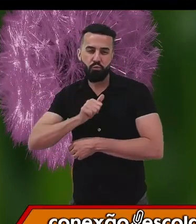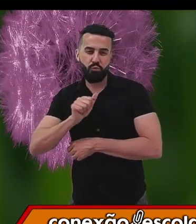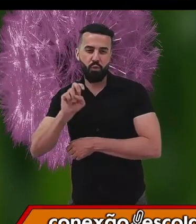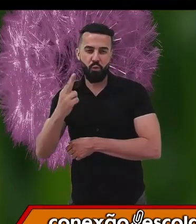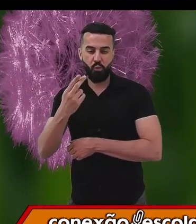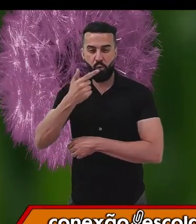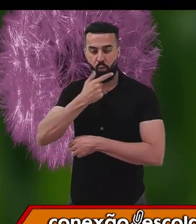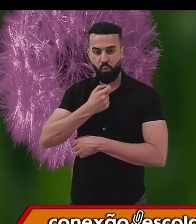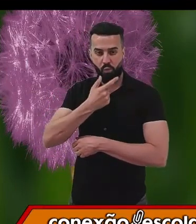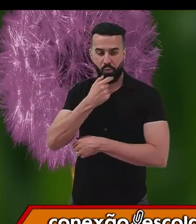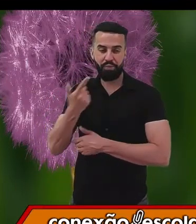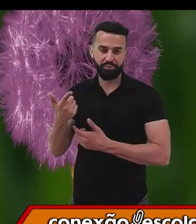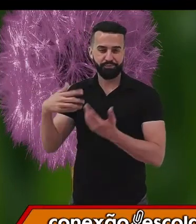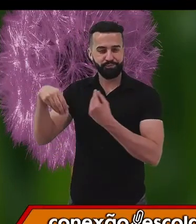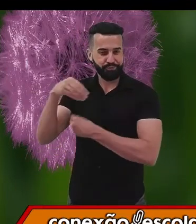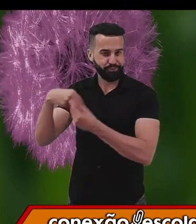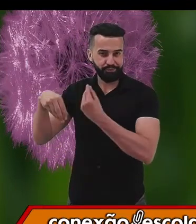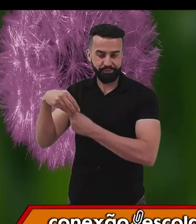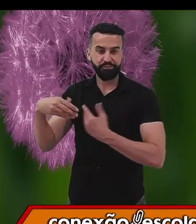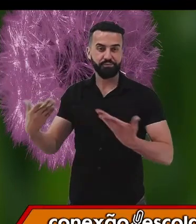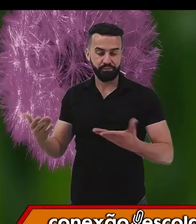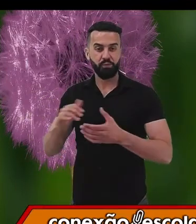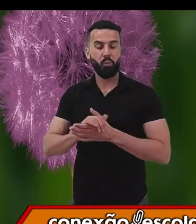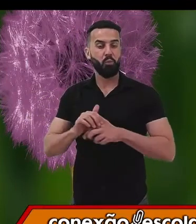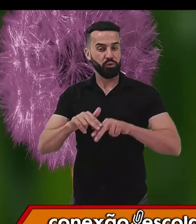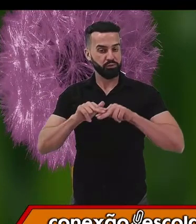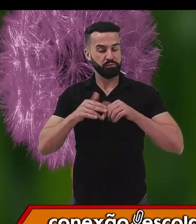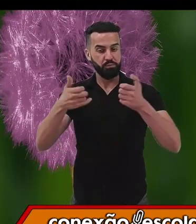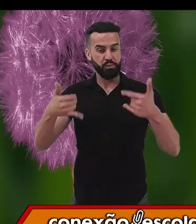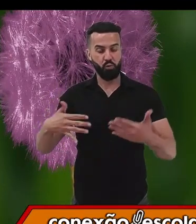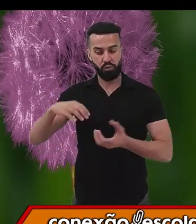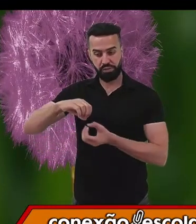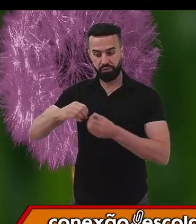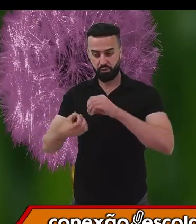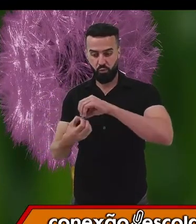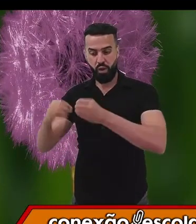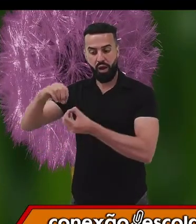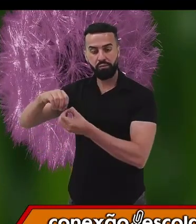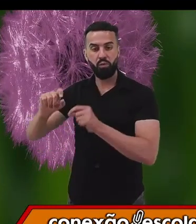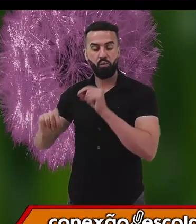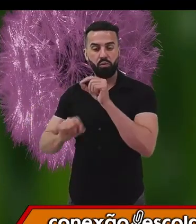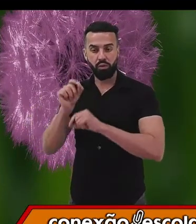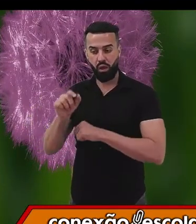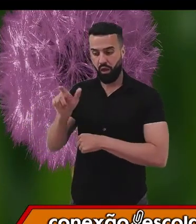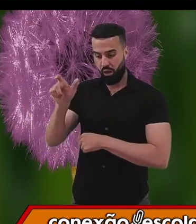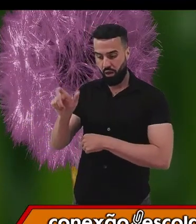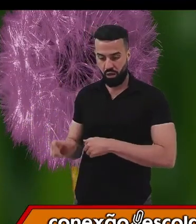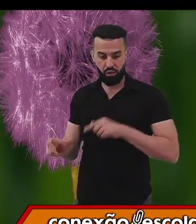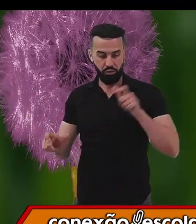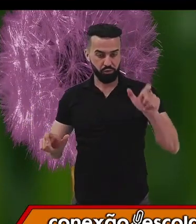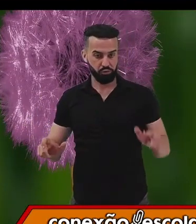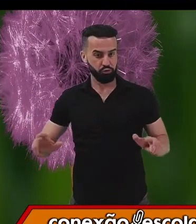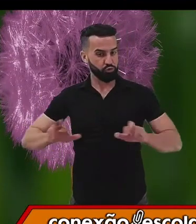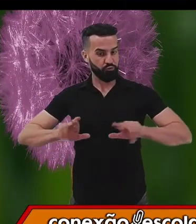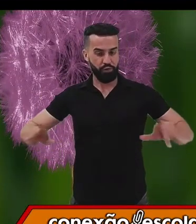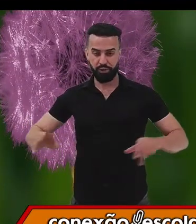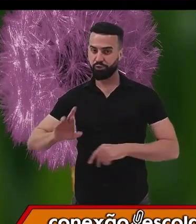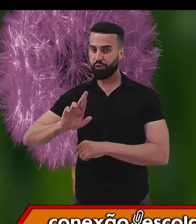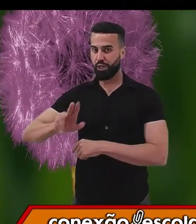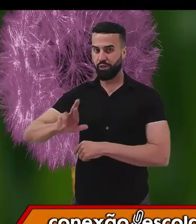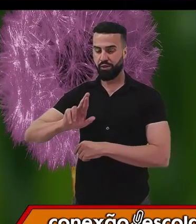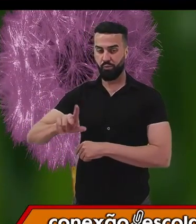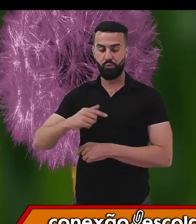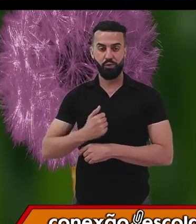no início, que na reprodução sexuada, não necessariamente essas células vão ser de indivíduos diferentes. No caso do tomateiro,